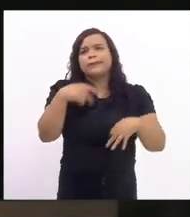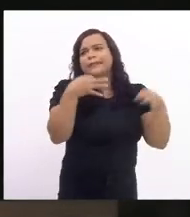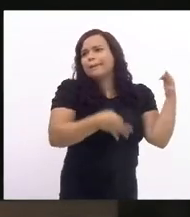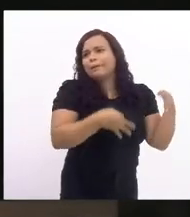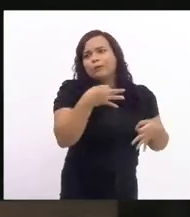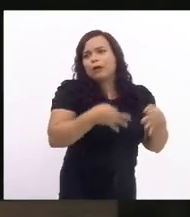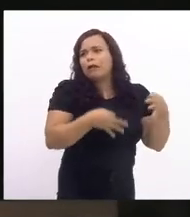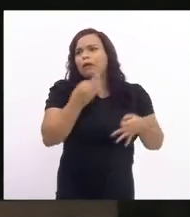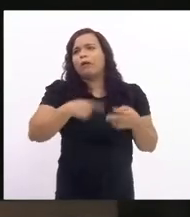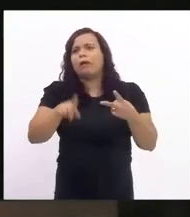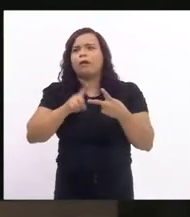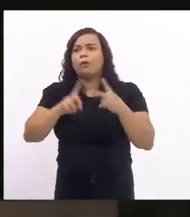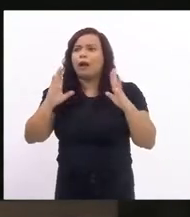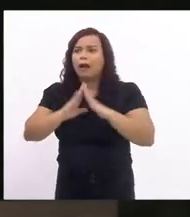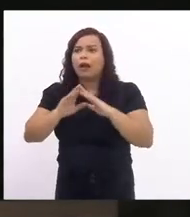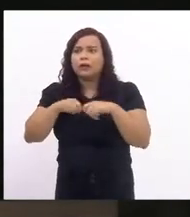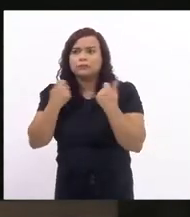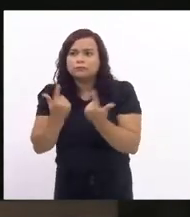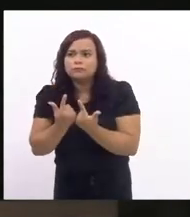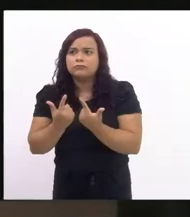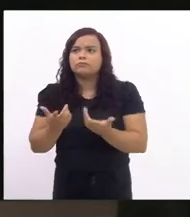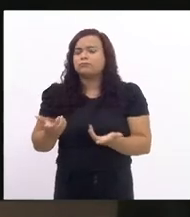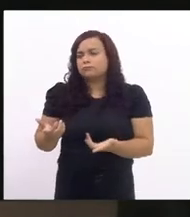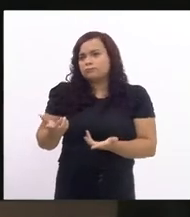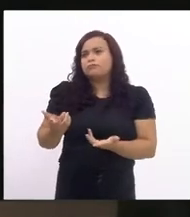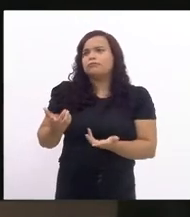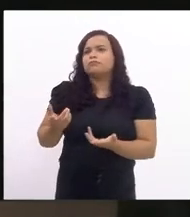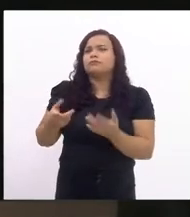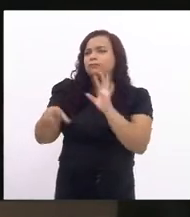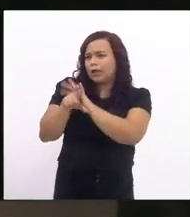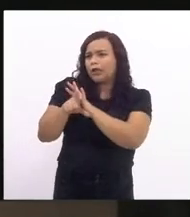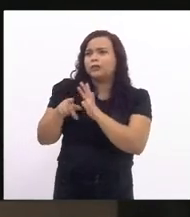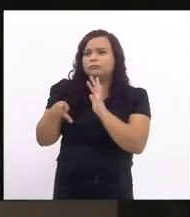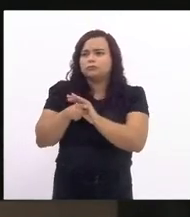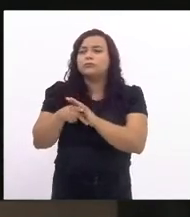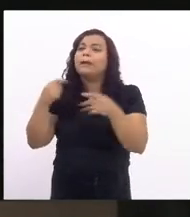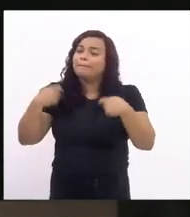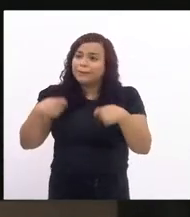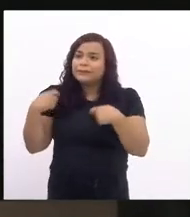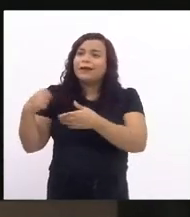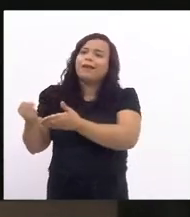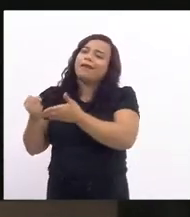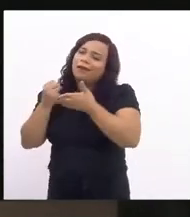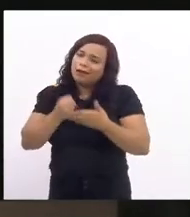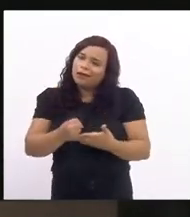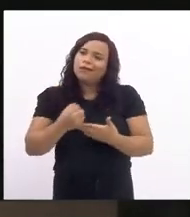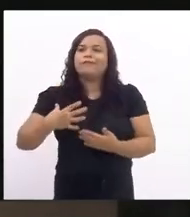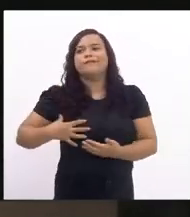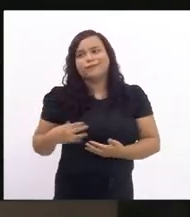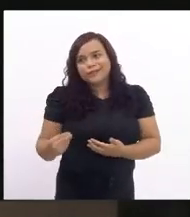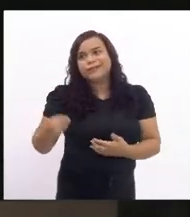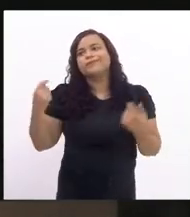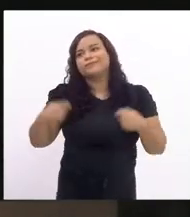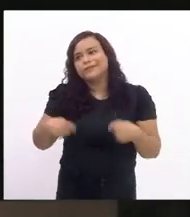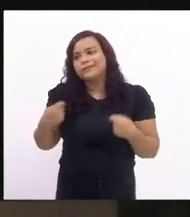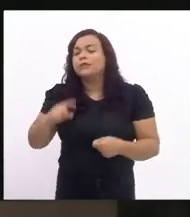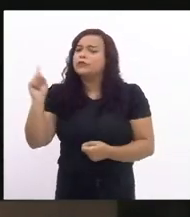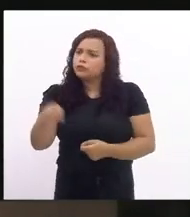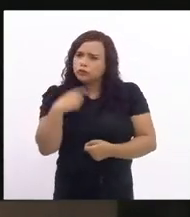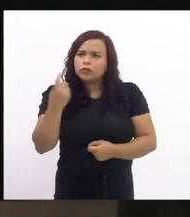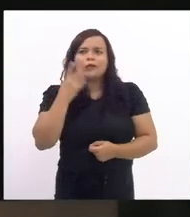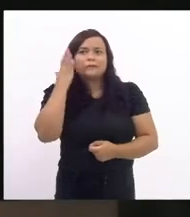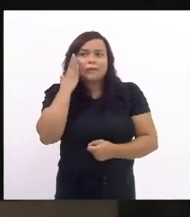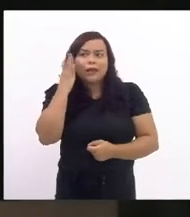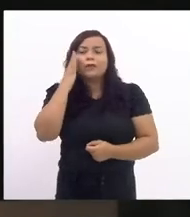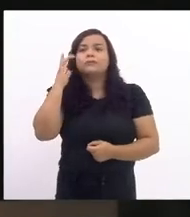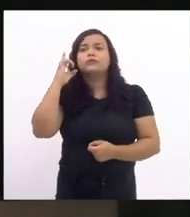as casas legislativas e que precisam levar os seus filhos e filhas e a gente sabe o quanto